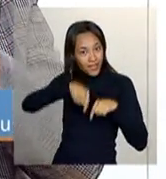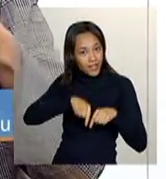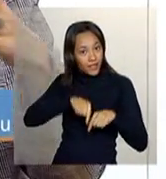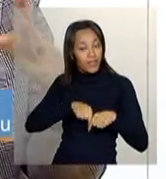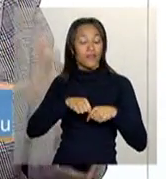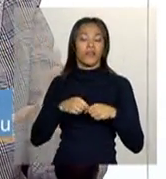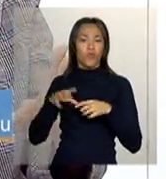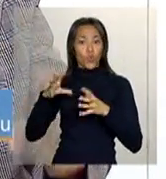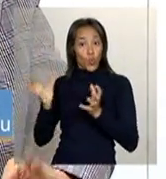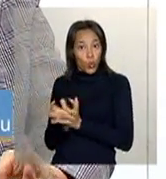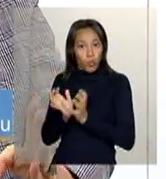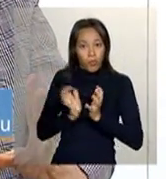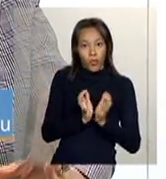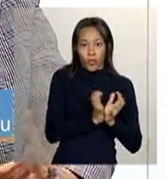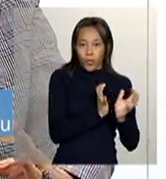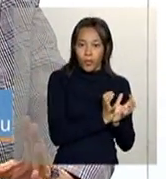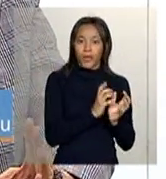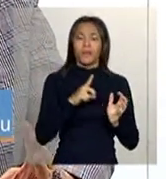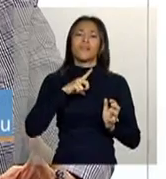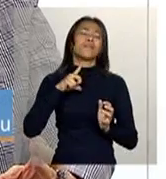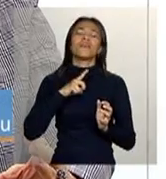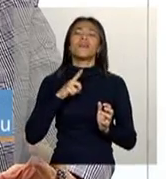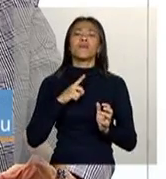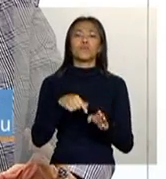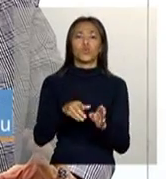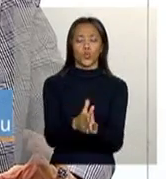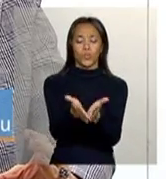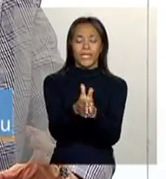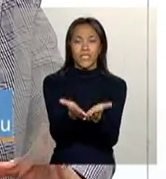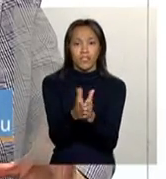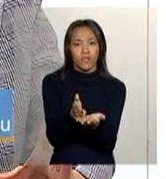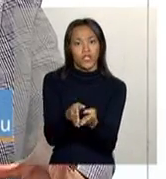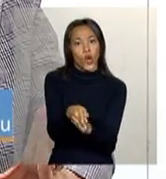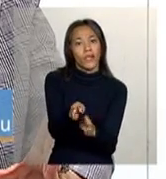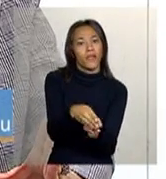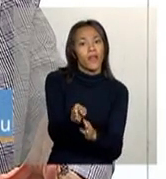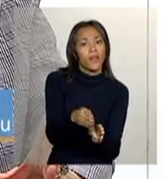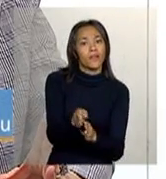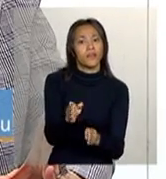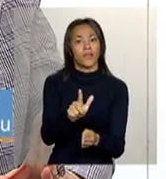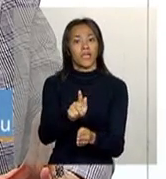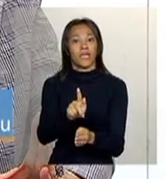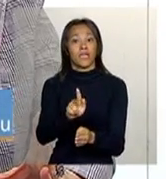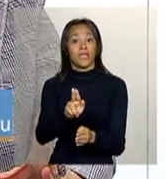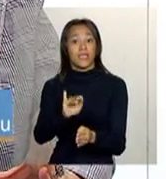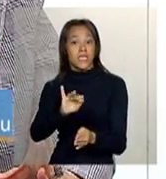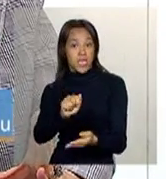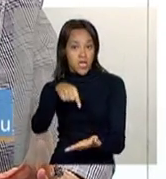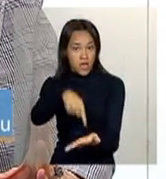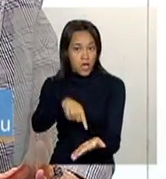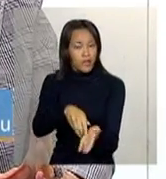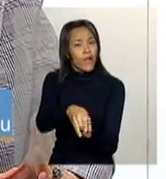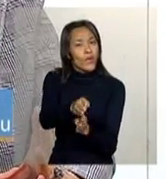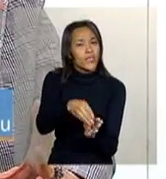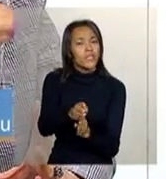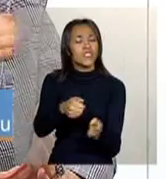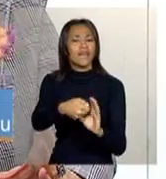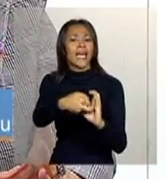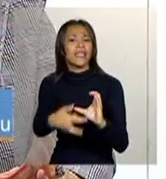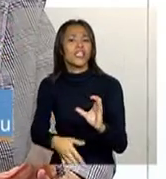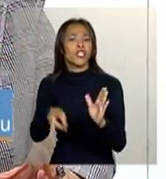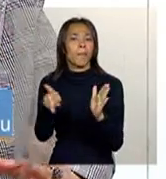grupos. Então, gente tem, além do guia, gente tem uma, a gente chama de filipeta, que vai descrever